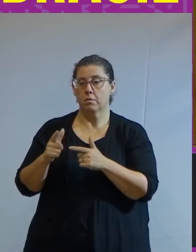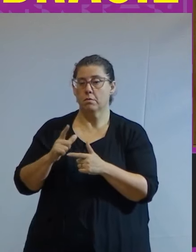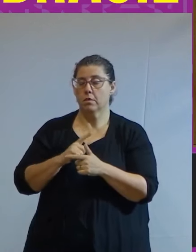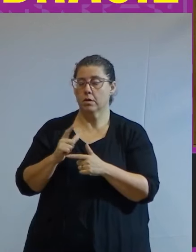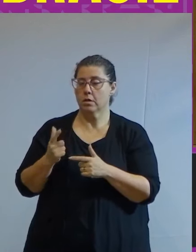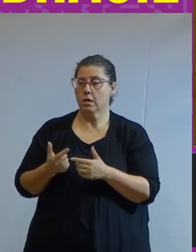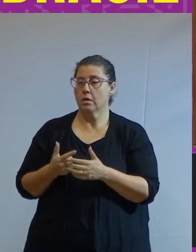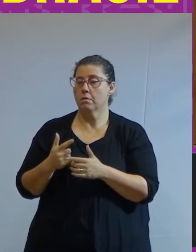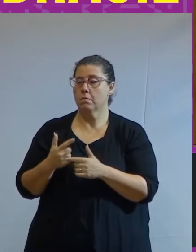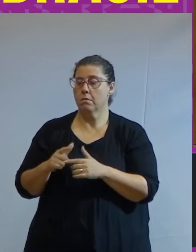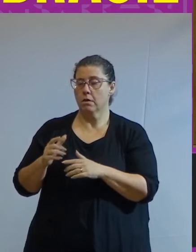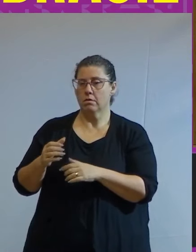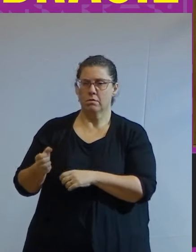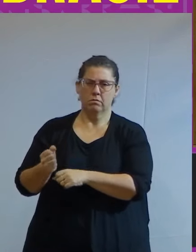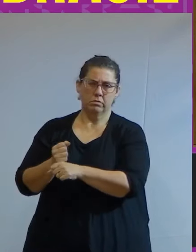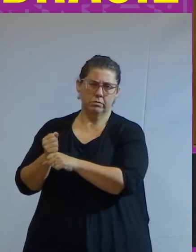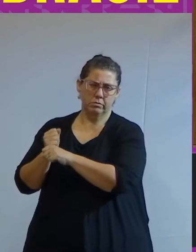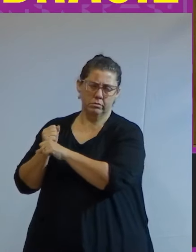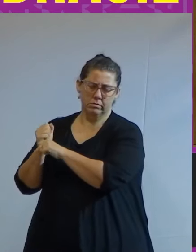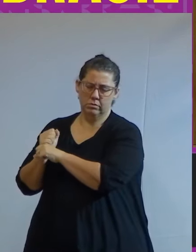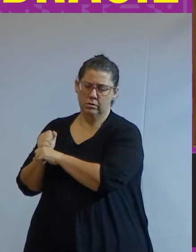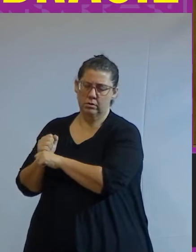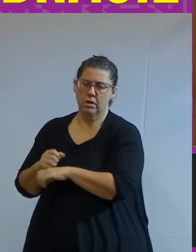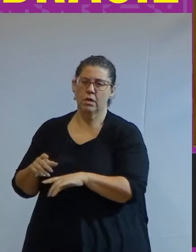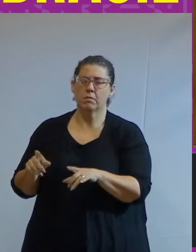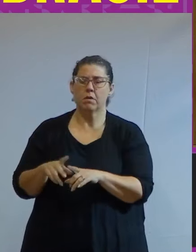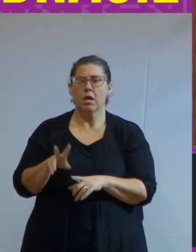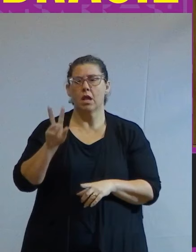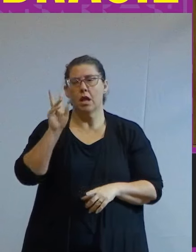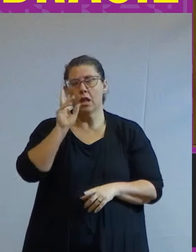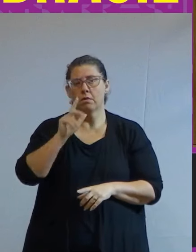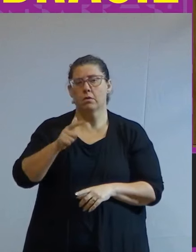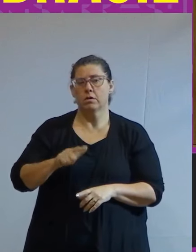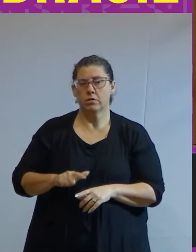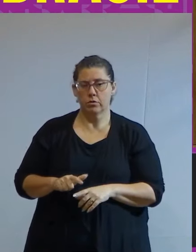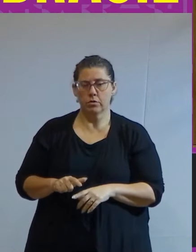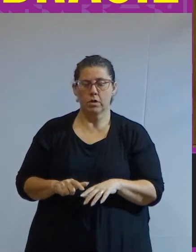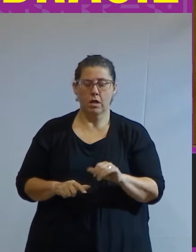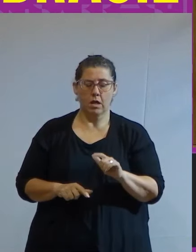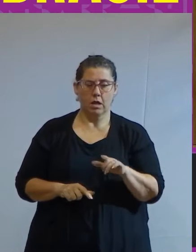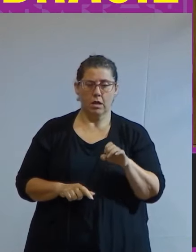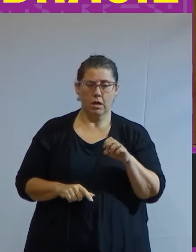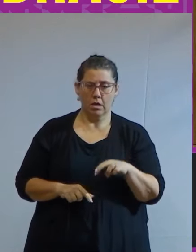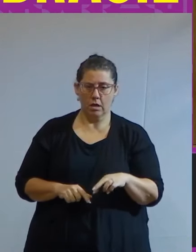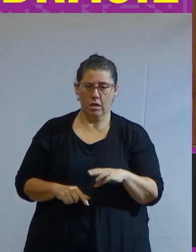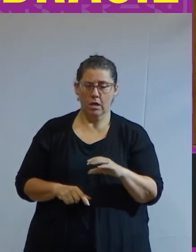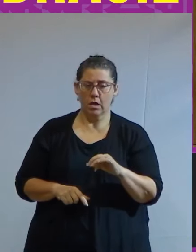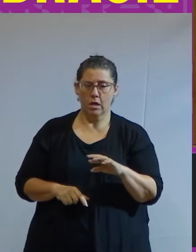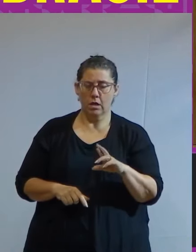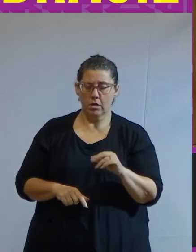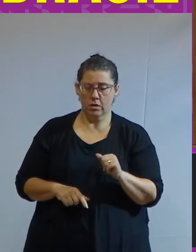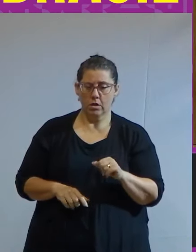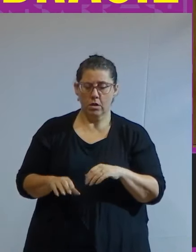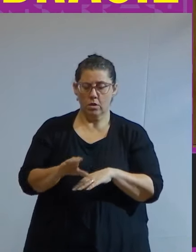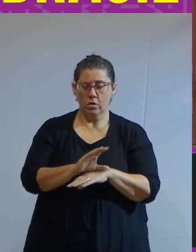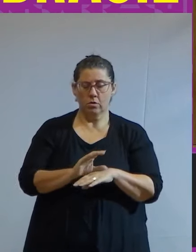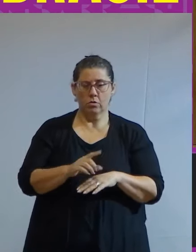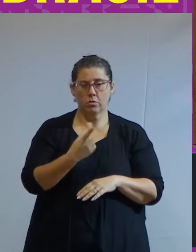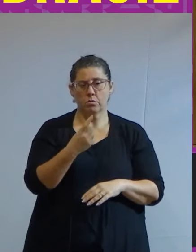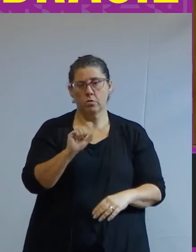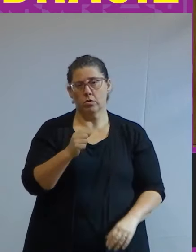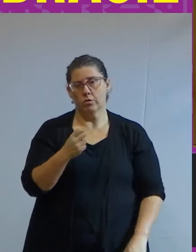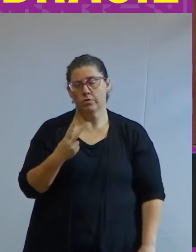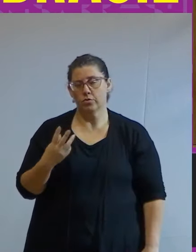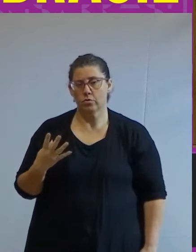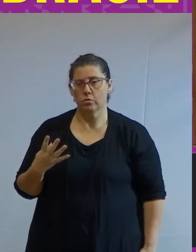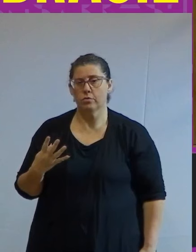raízes séculos atrás como lembra mais uma vez Alencastro a Constituição Brasileira de 1824